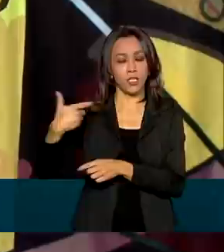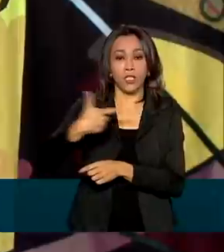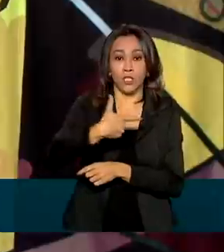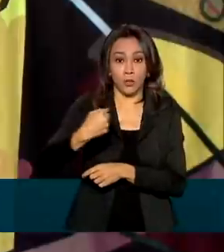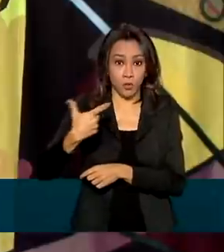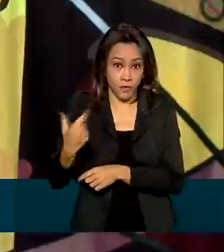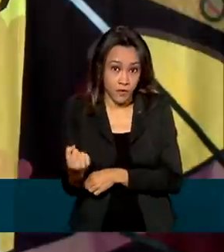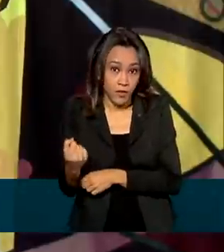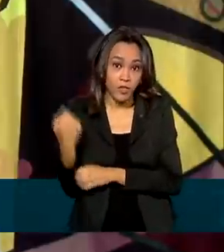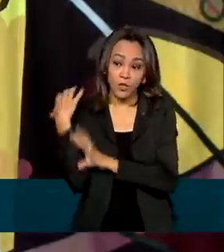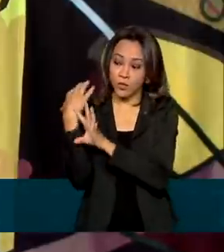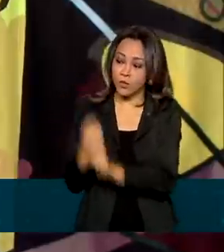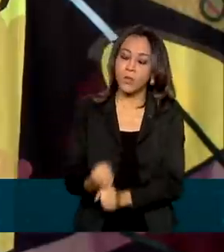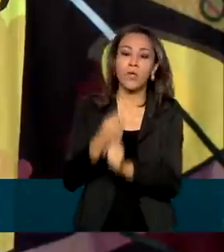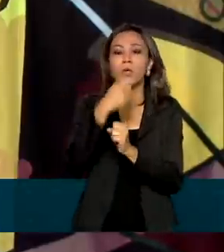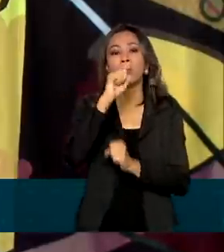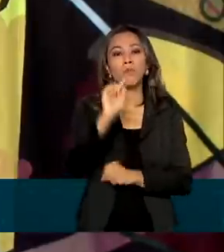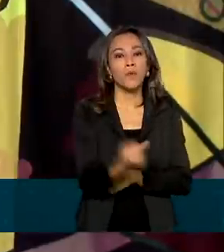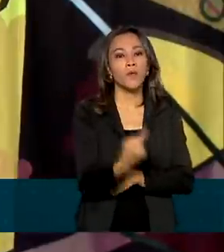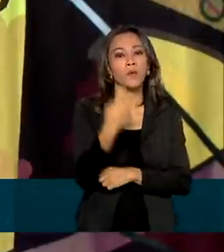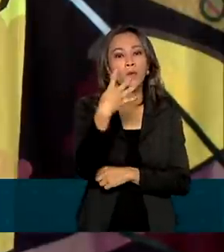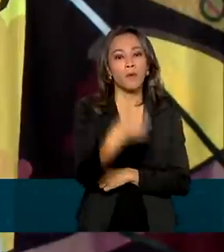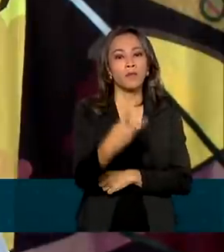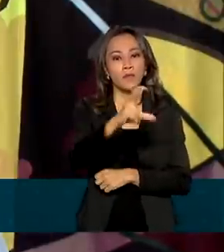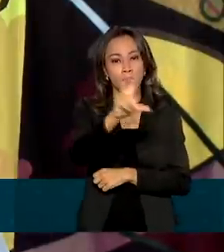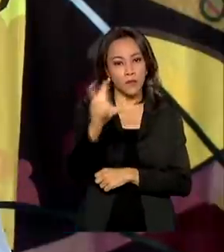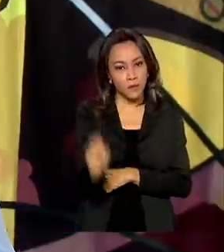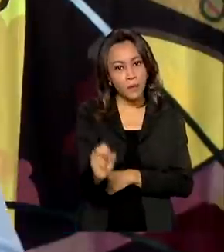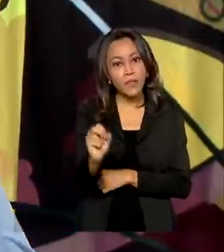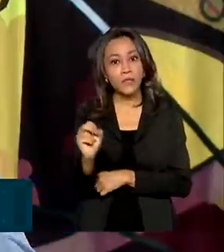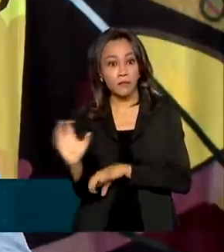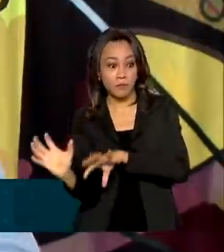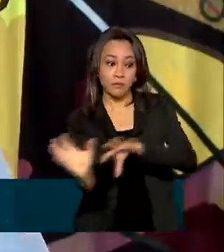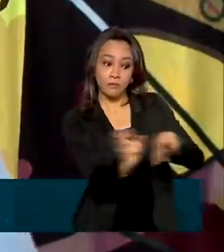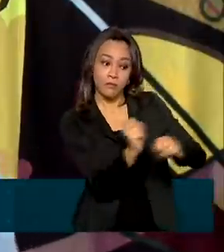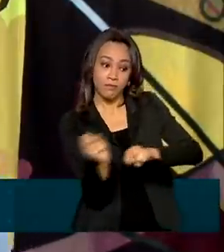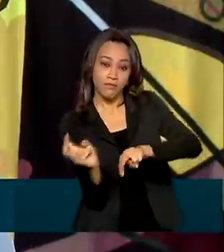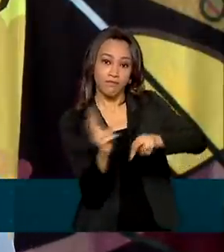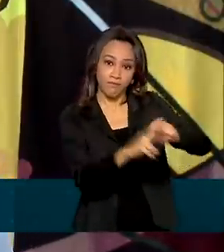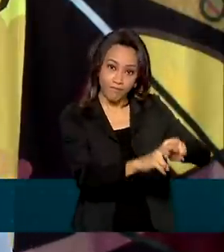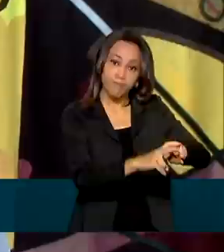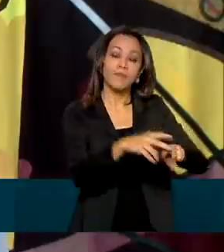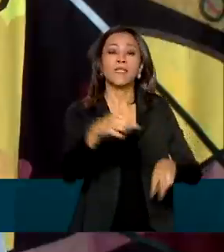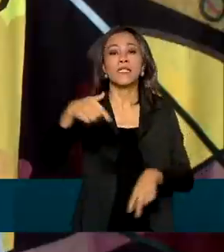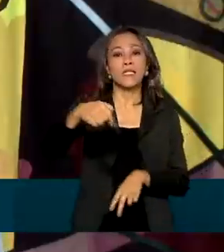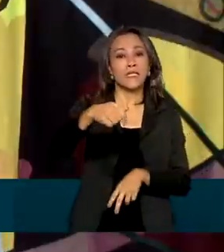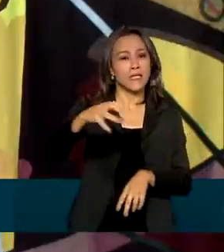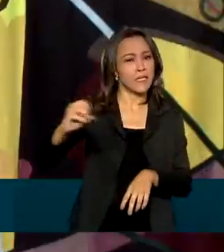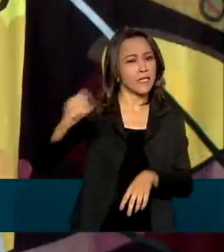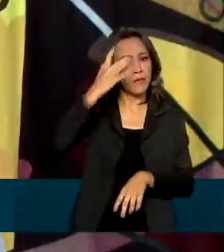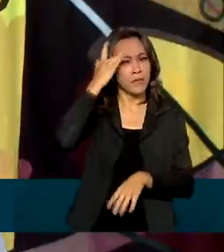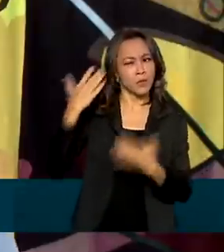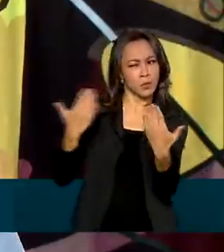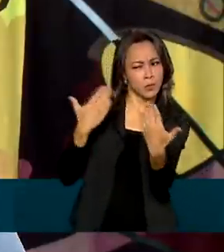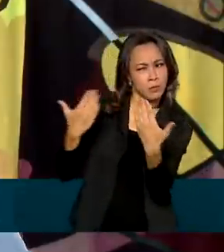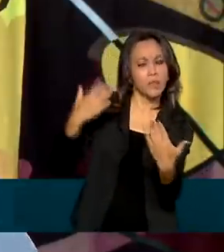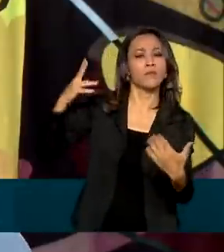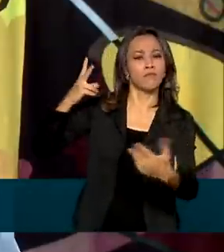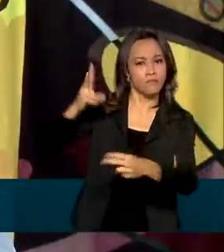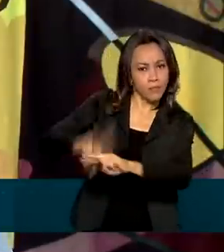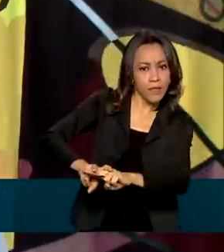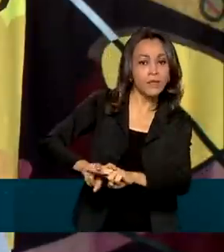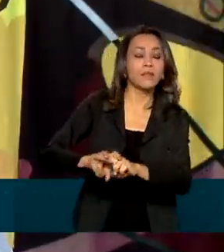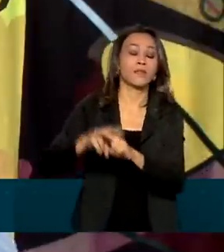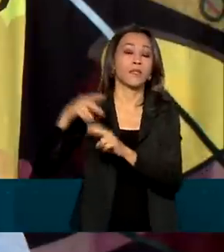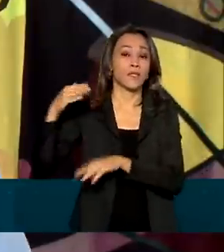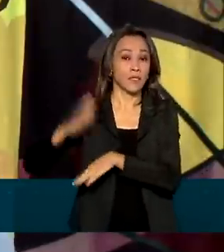cumpridos 1.450 mandados de busca e apreensão. E 700 pessoas suspeitas foram presas. De acordo com o